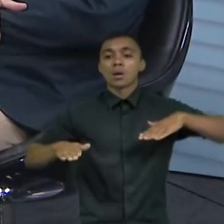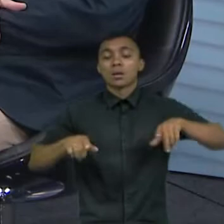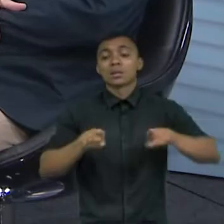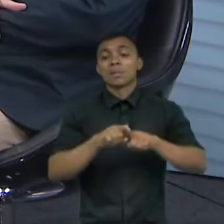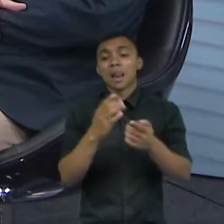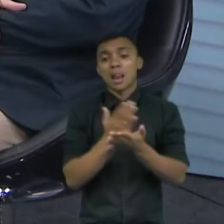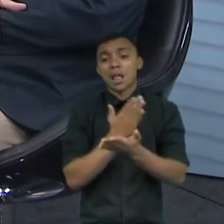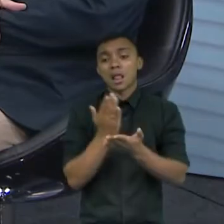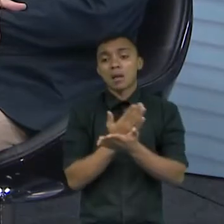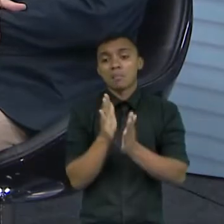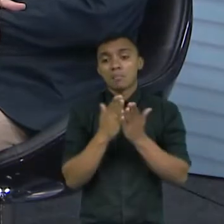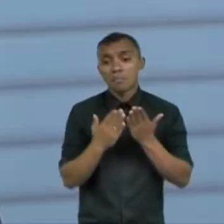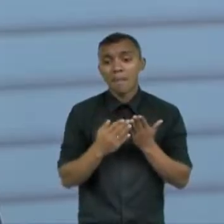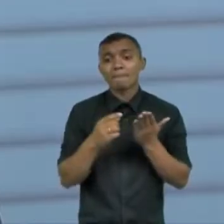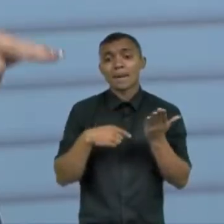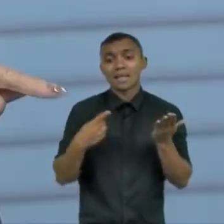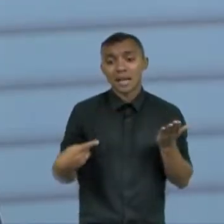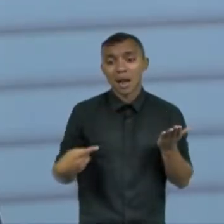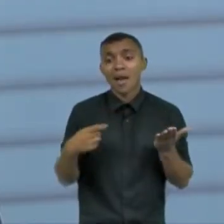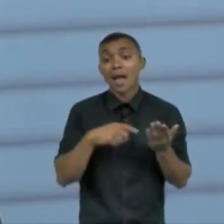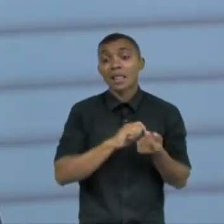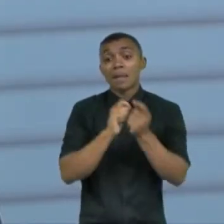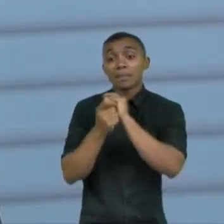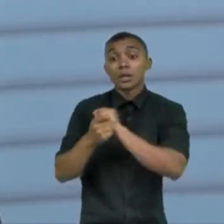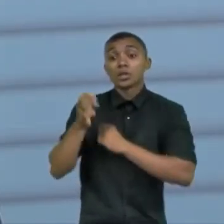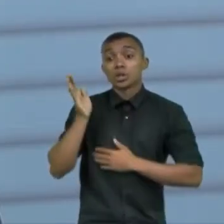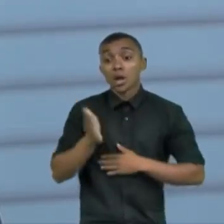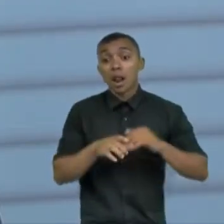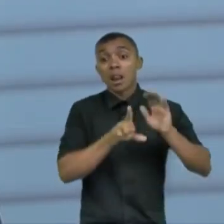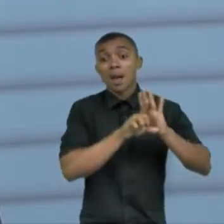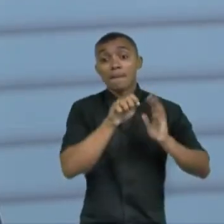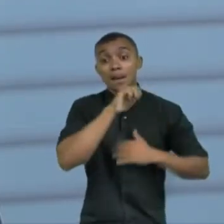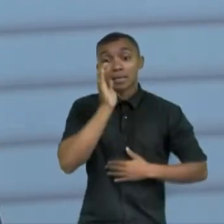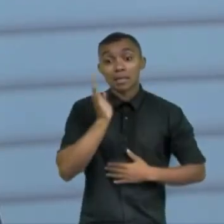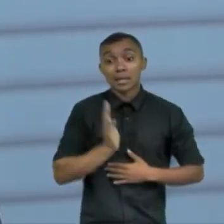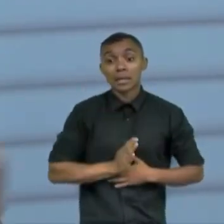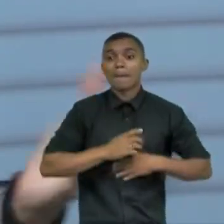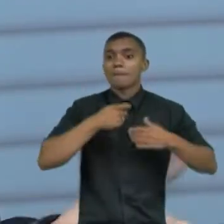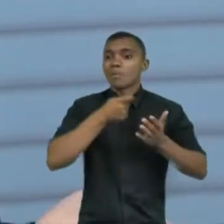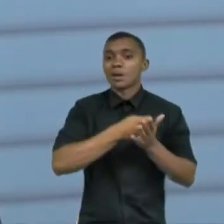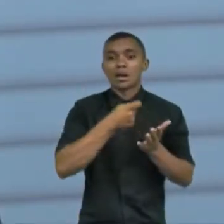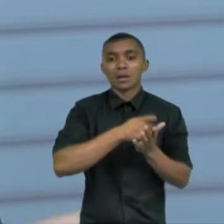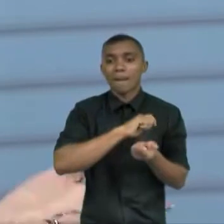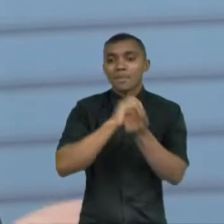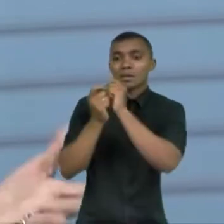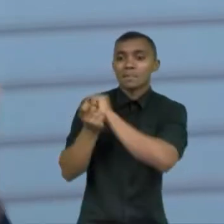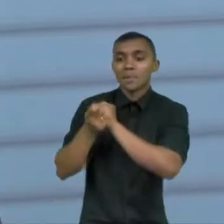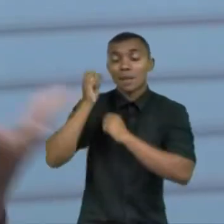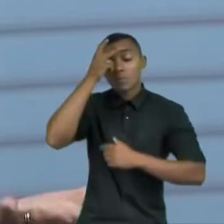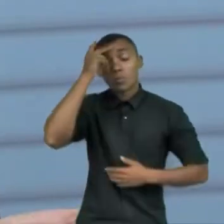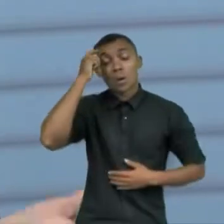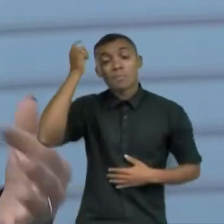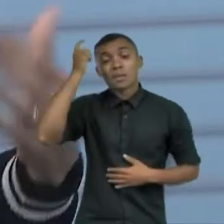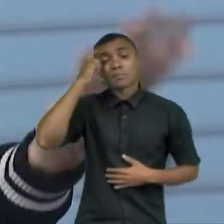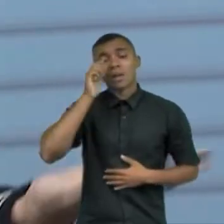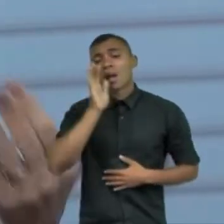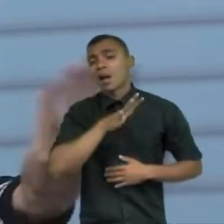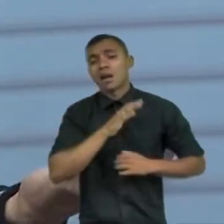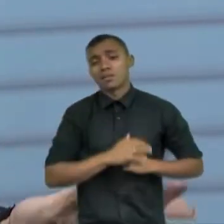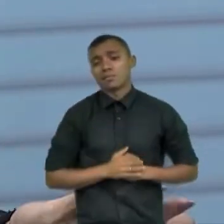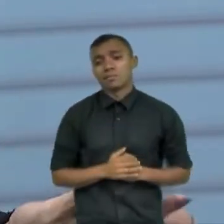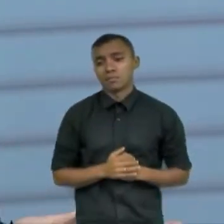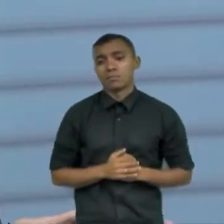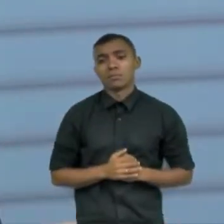também que isso também é uma outra coisa que tem na lei brasileira de inclusão as adaptações e que as pessoas acham que isso é como